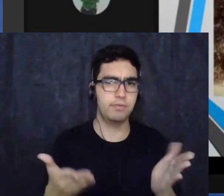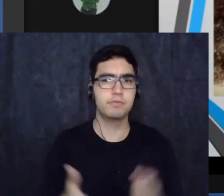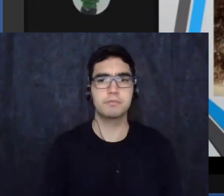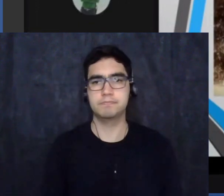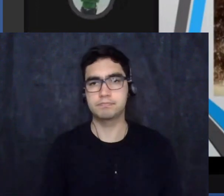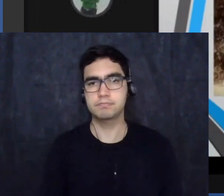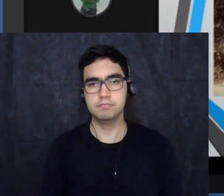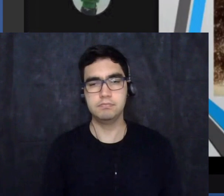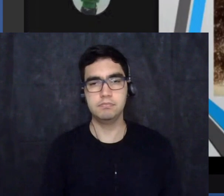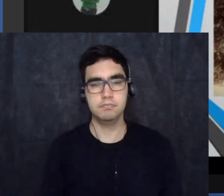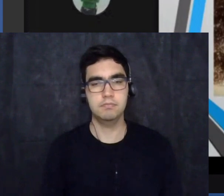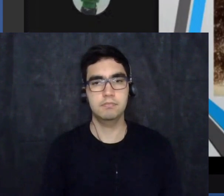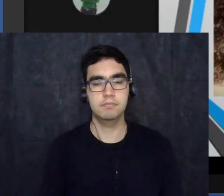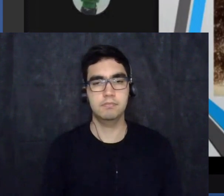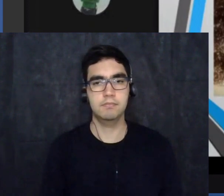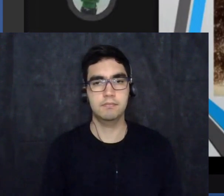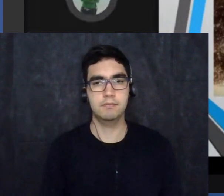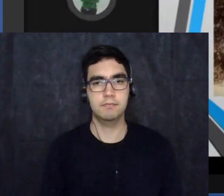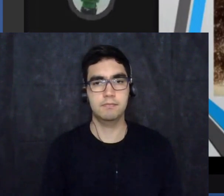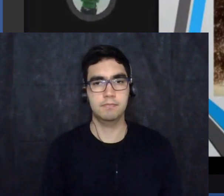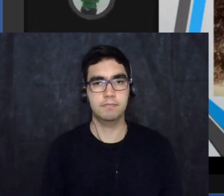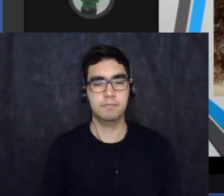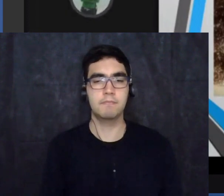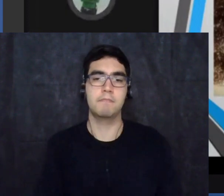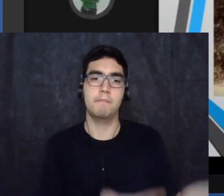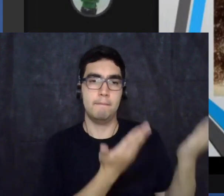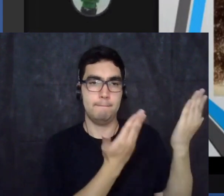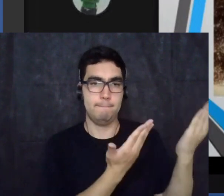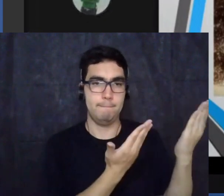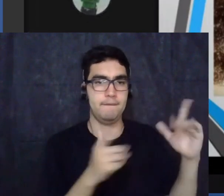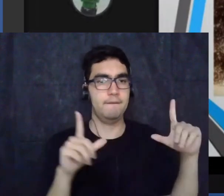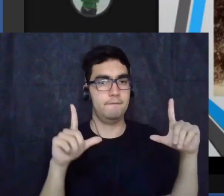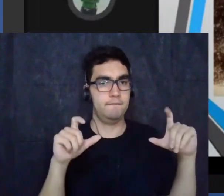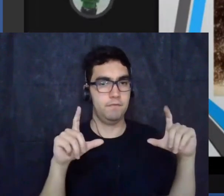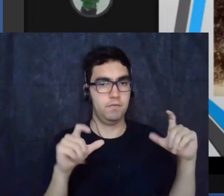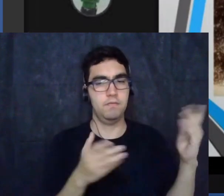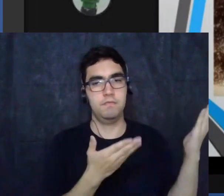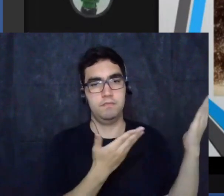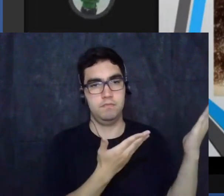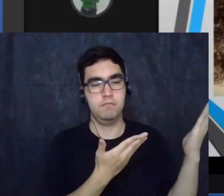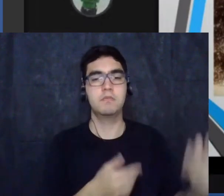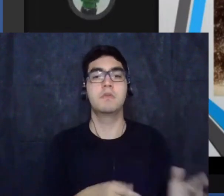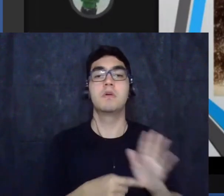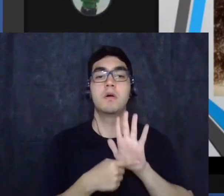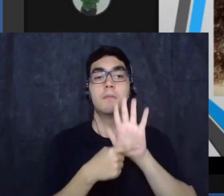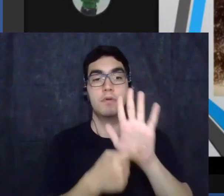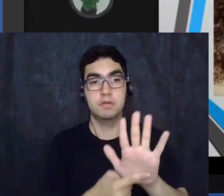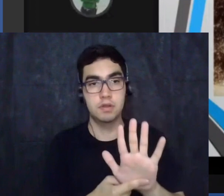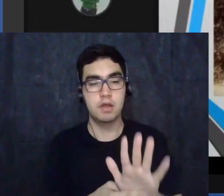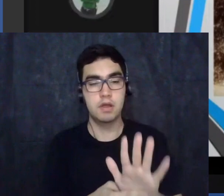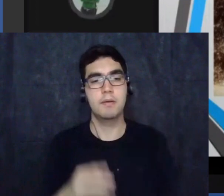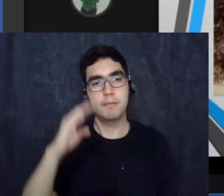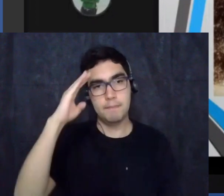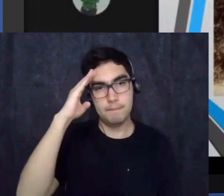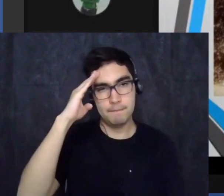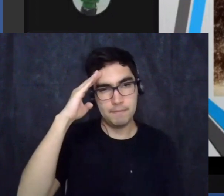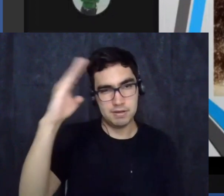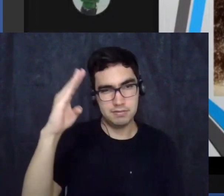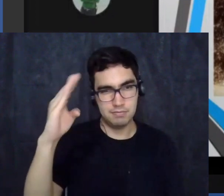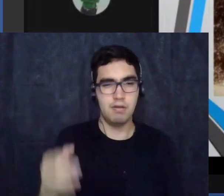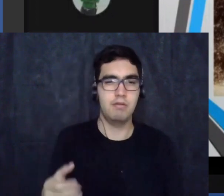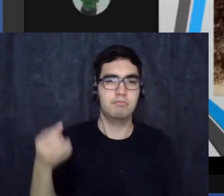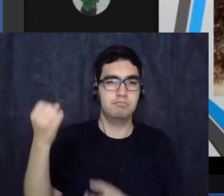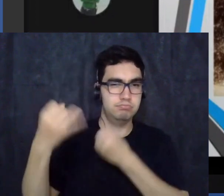ora e aqui nós vamos adentrar o ponto principal dessa fala